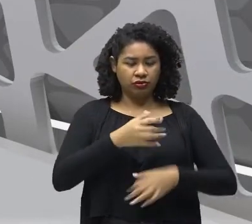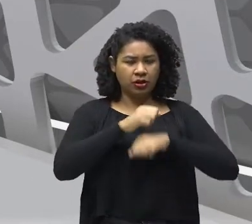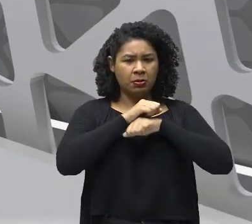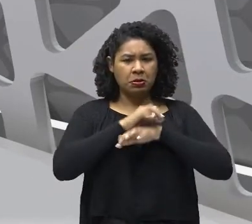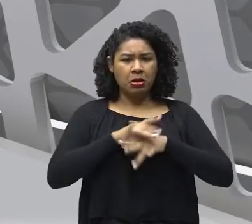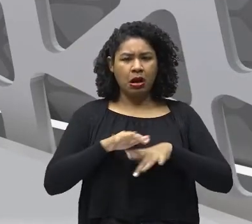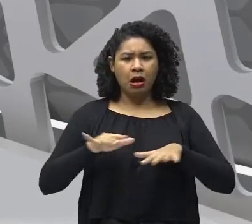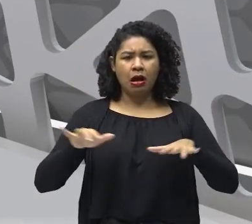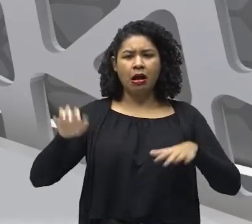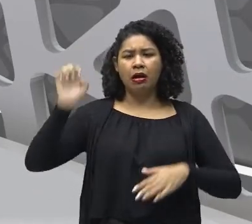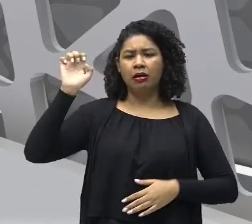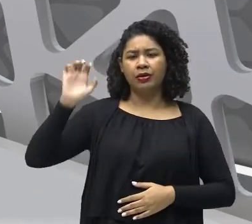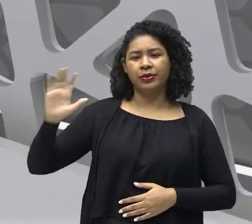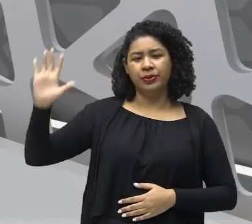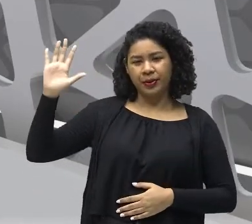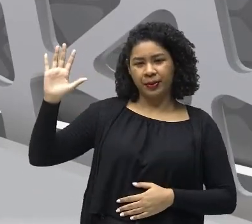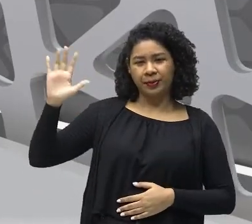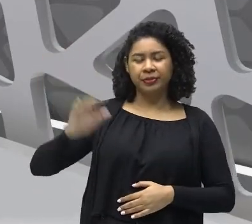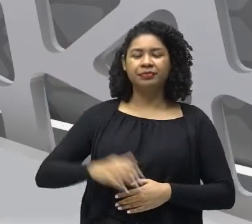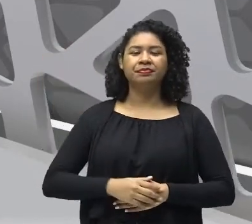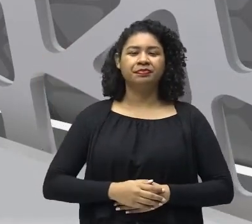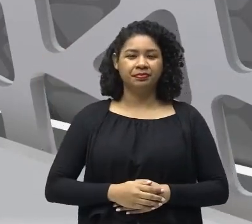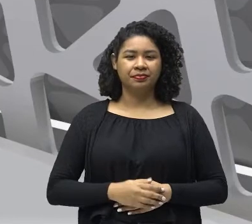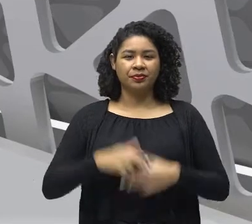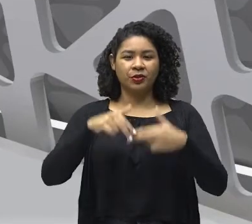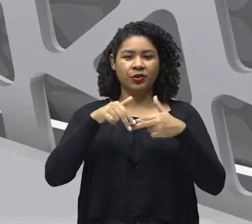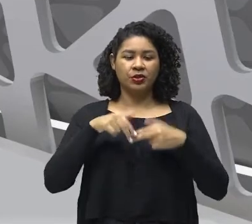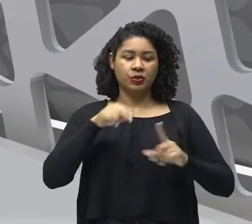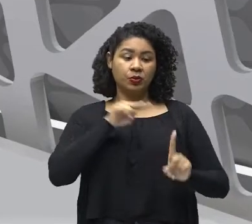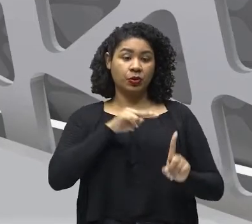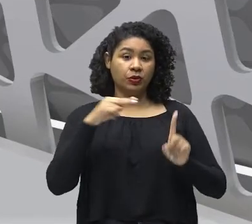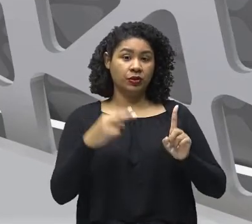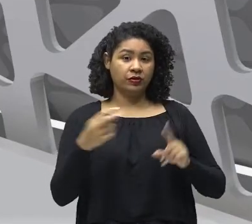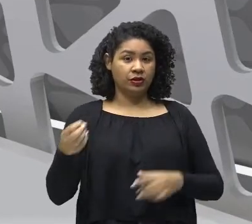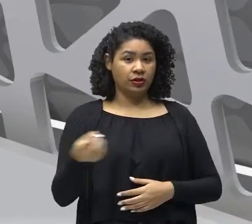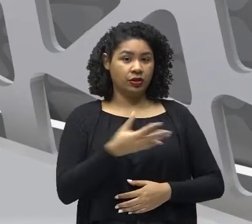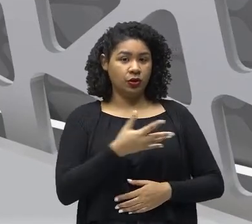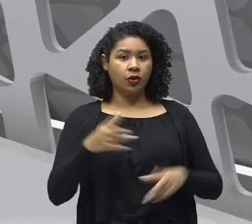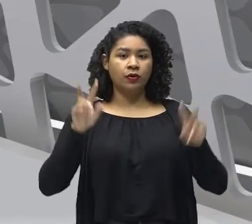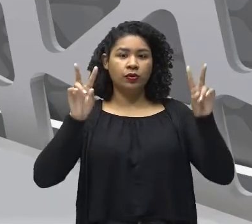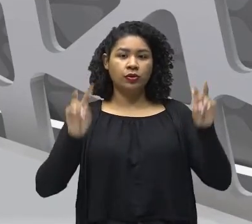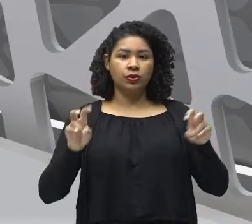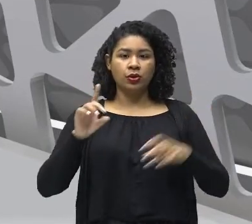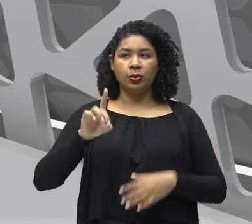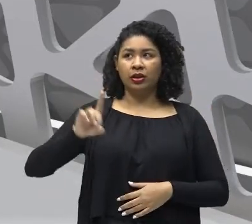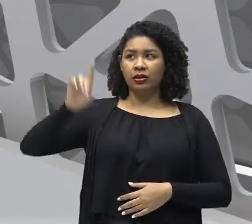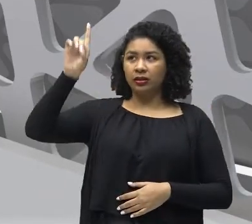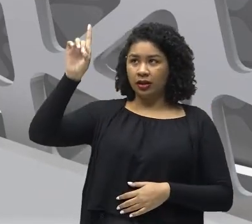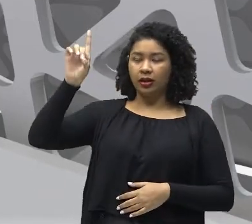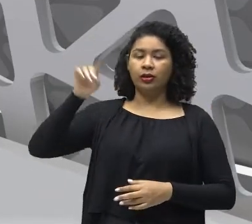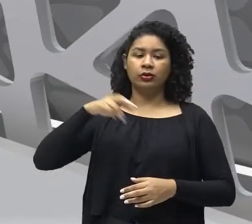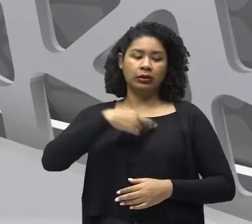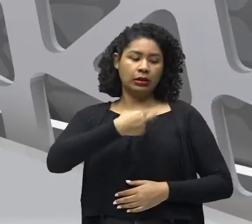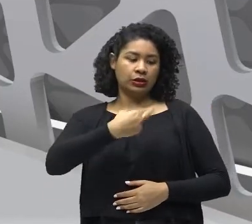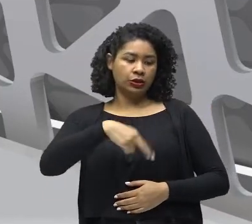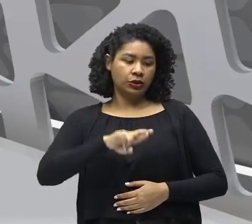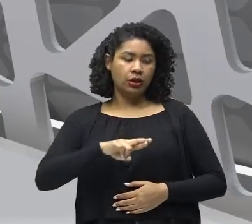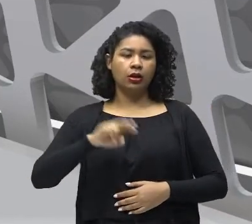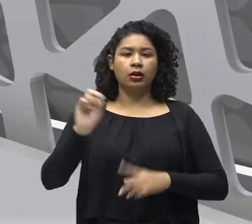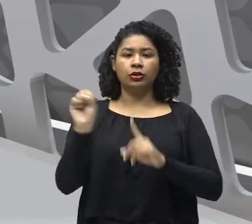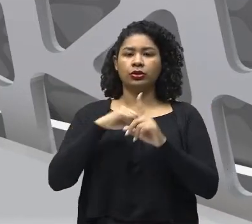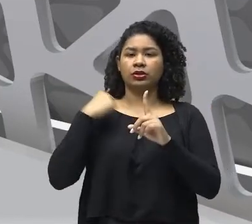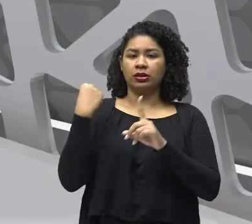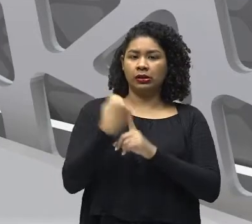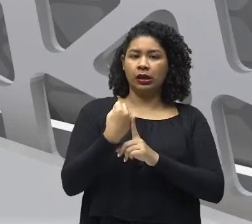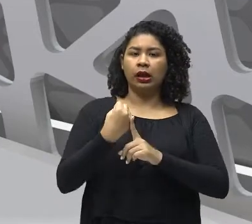Então a nova forma de se enxergar tudo, Deus, religião, o homem, sociedade, estavam presentes naquele momento e começaram a se